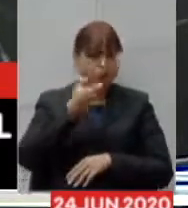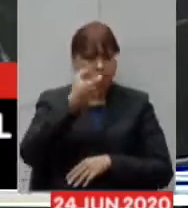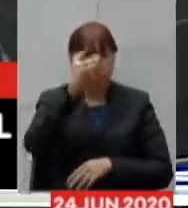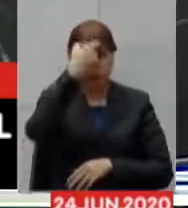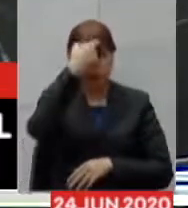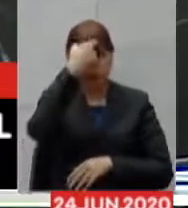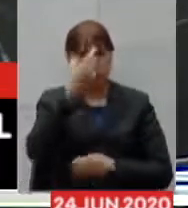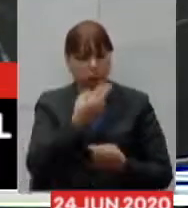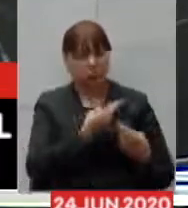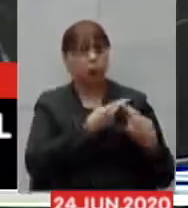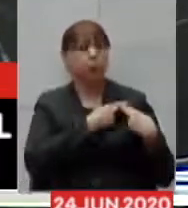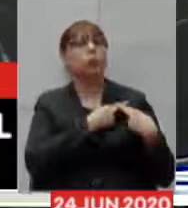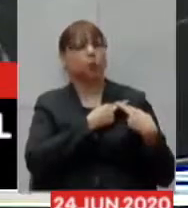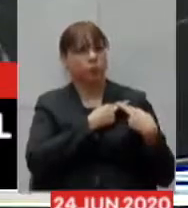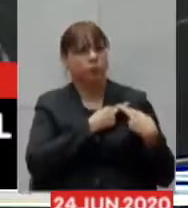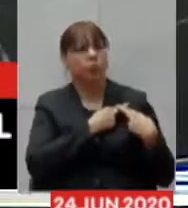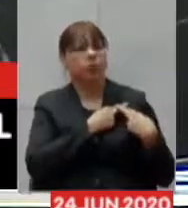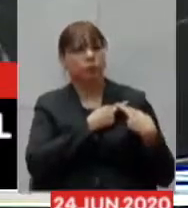responsavelmente